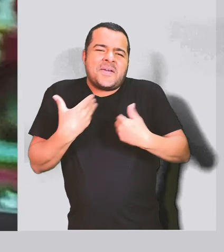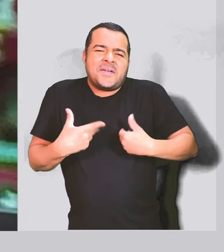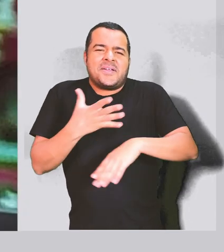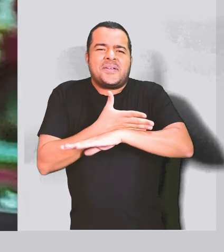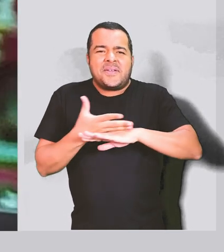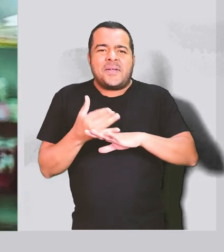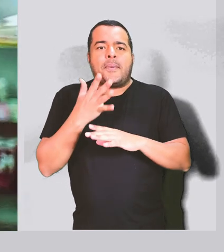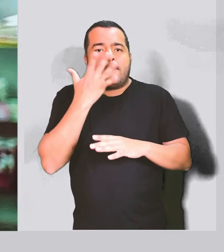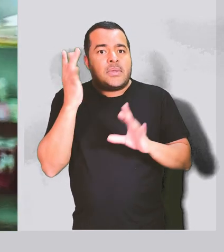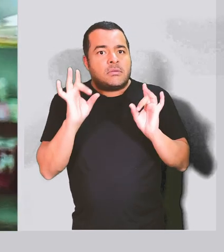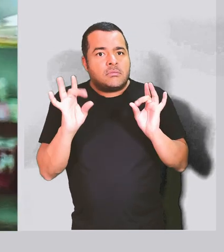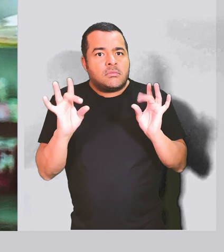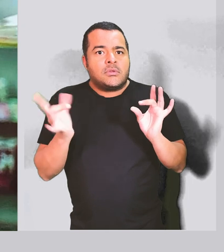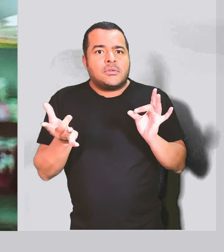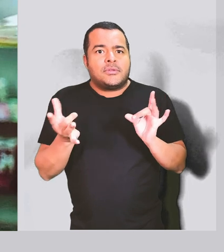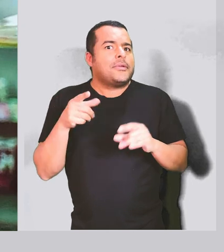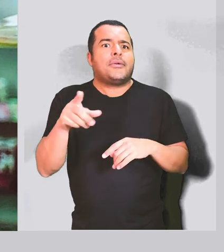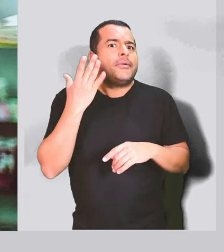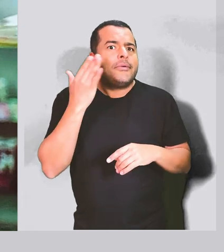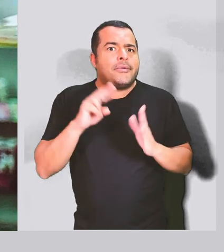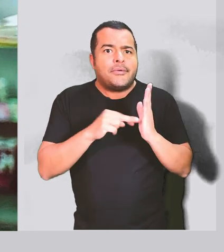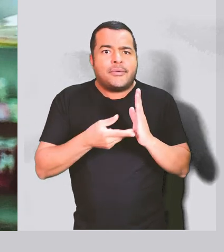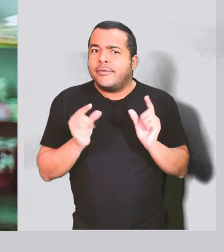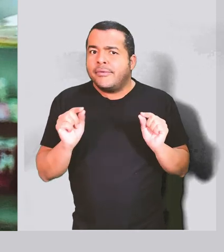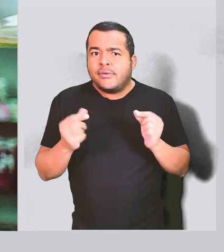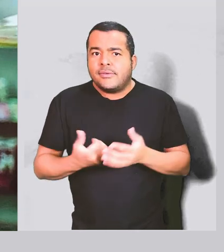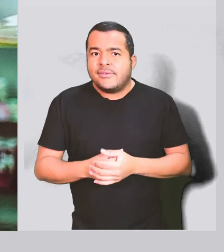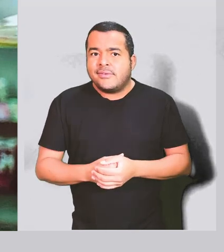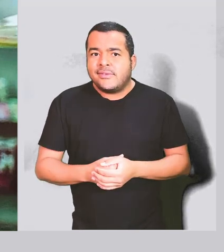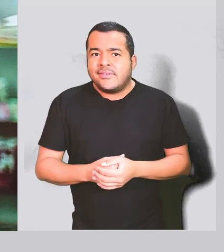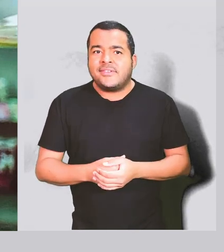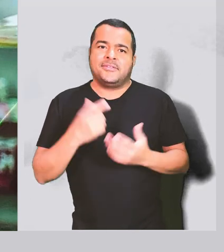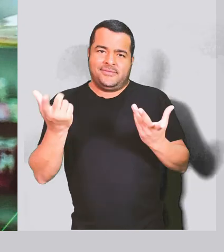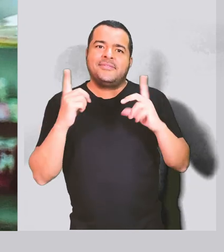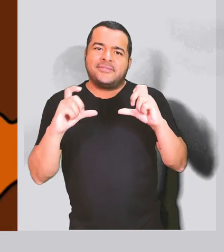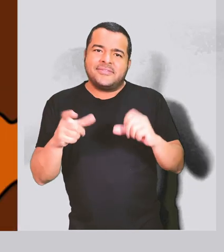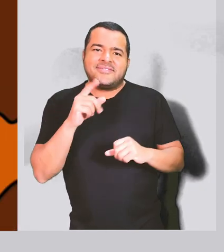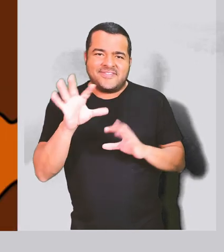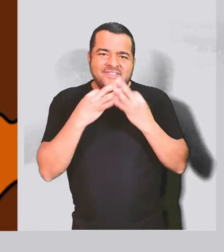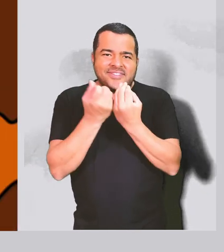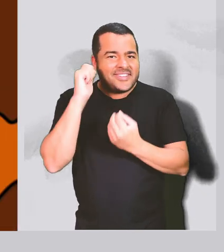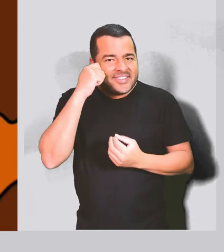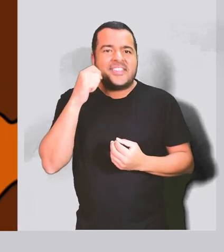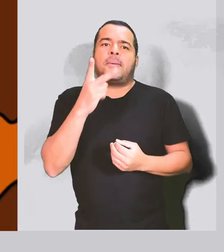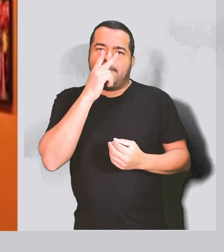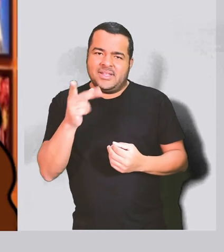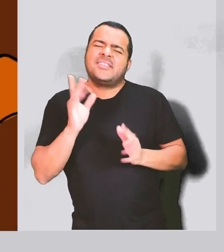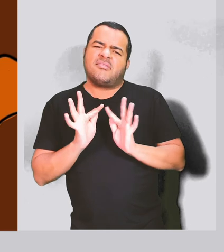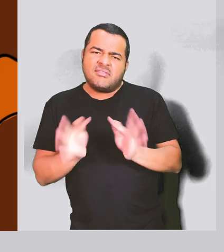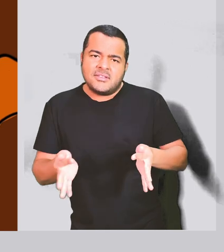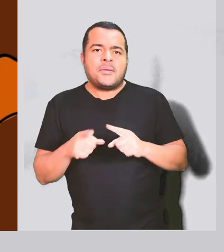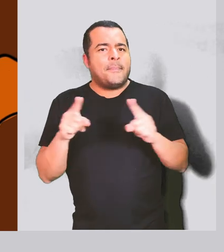A roupinha branca do bebê parece algo especial. O que vocês acham que ela significa? Uma imagem de uma família negra,